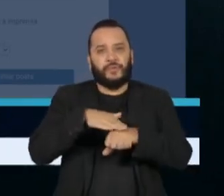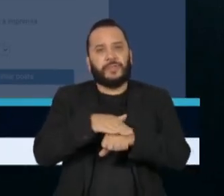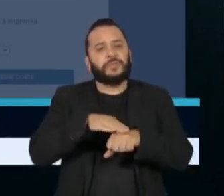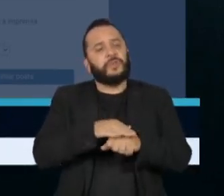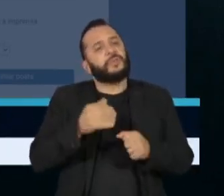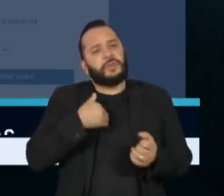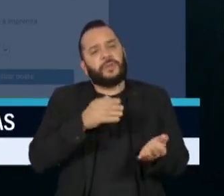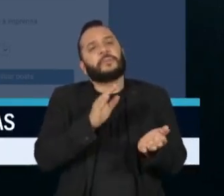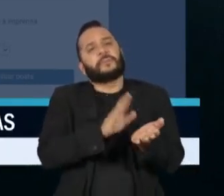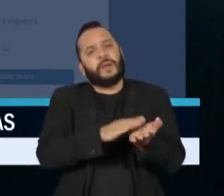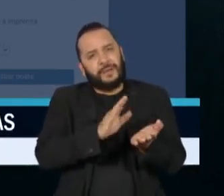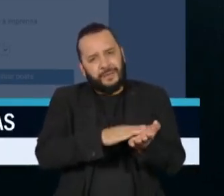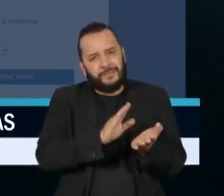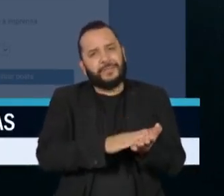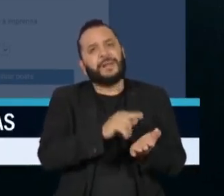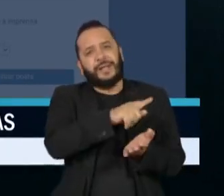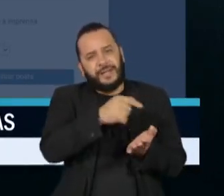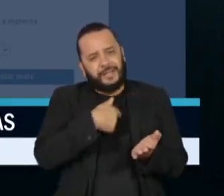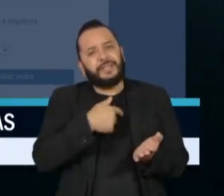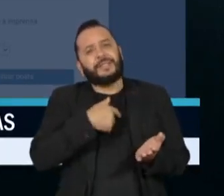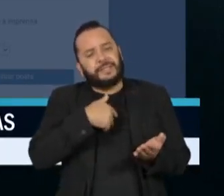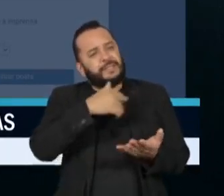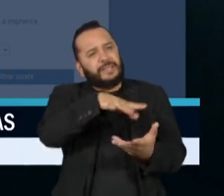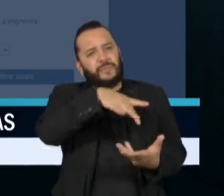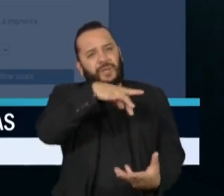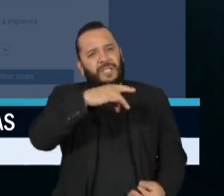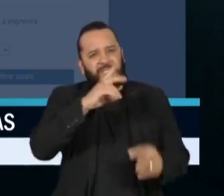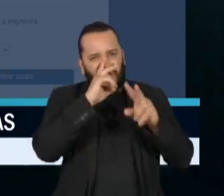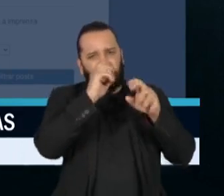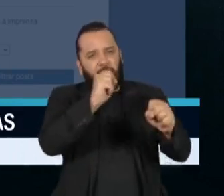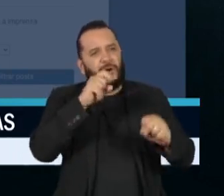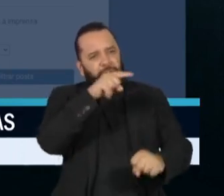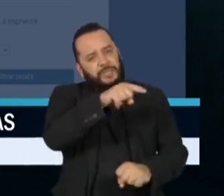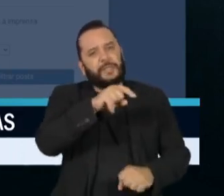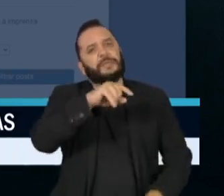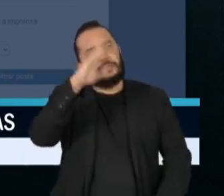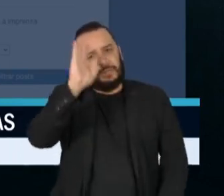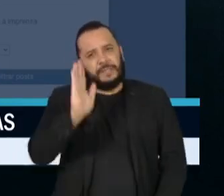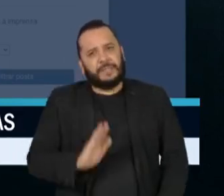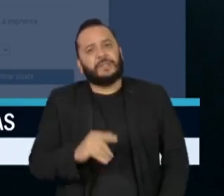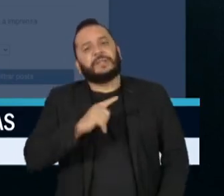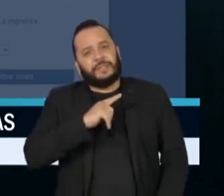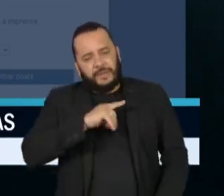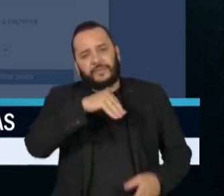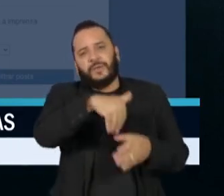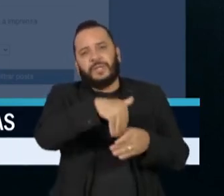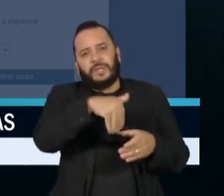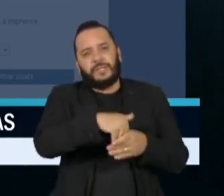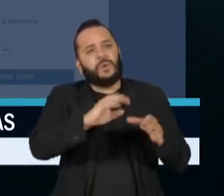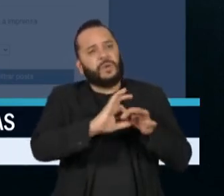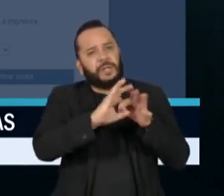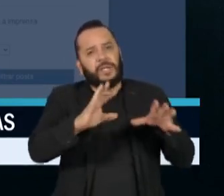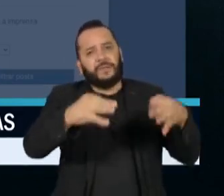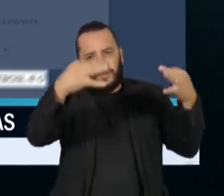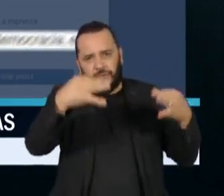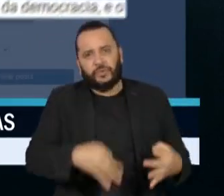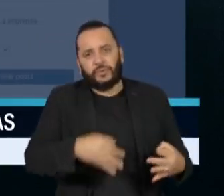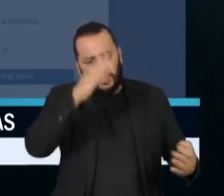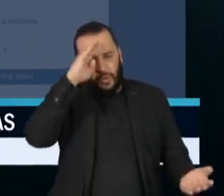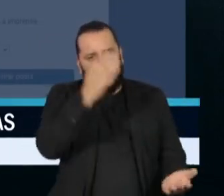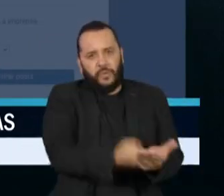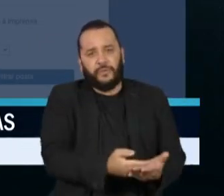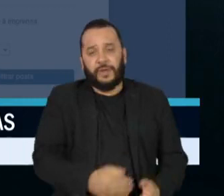elogiou a força das instituições democráticas do Brasil após eleições livres, justas e confiáveis.